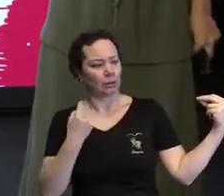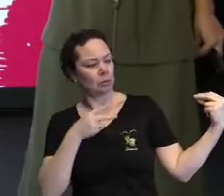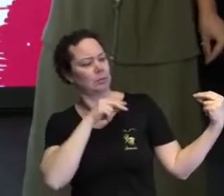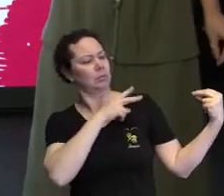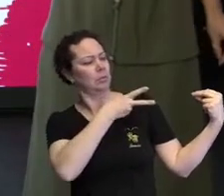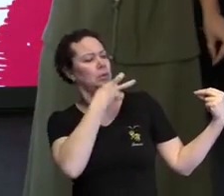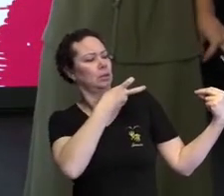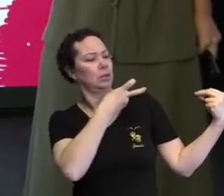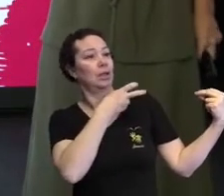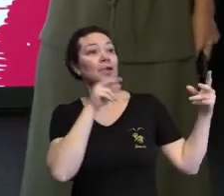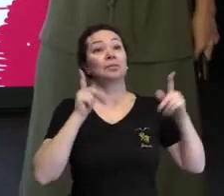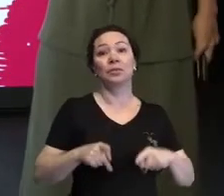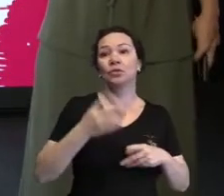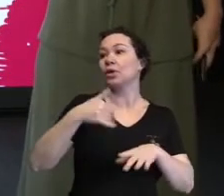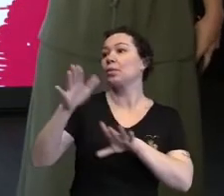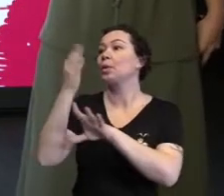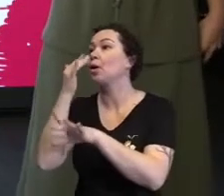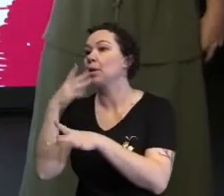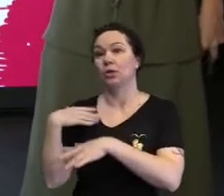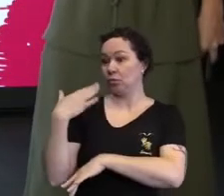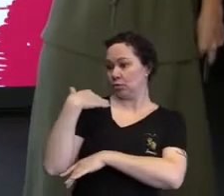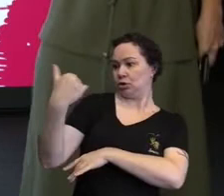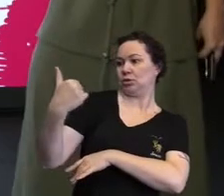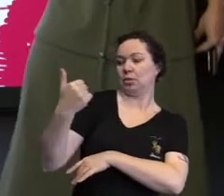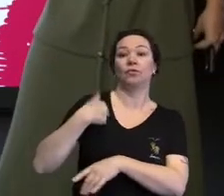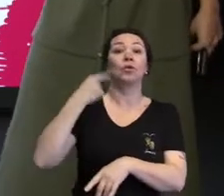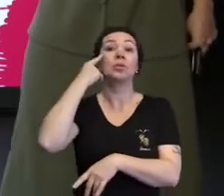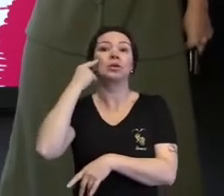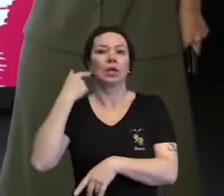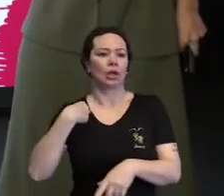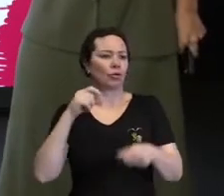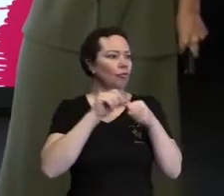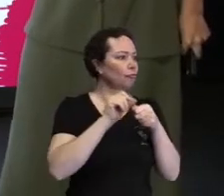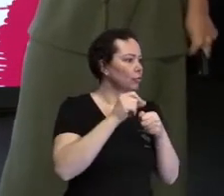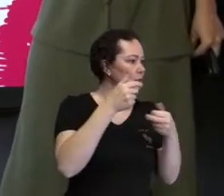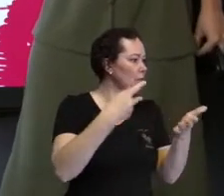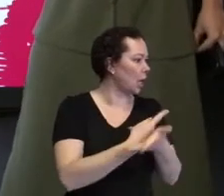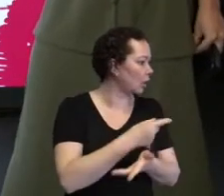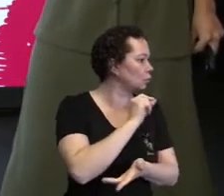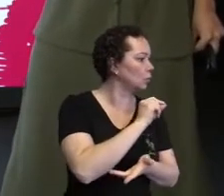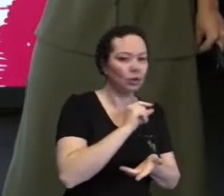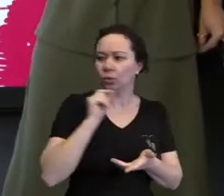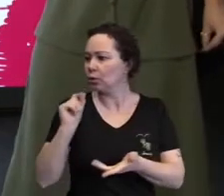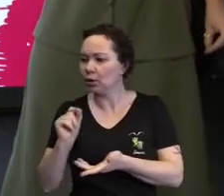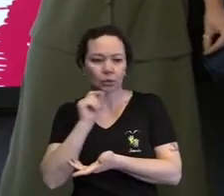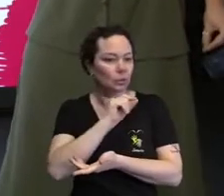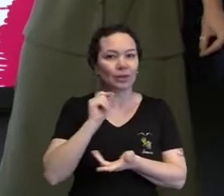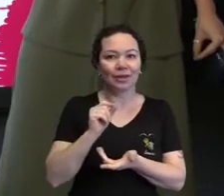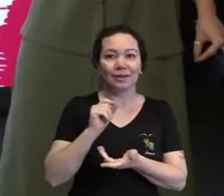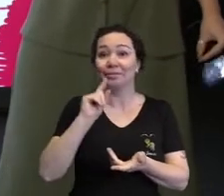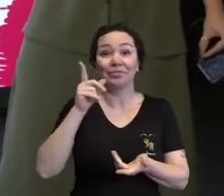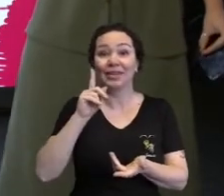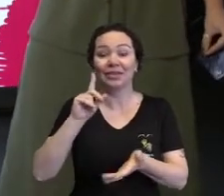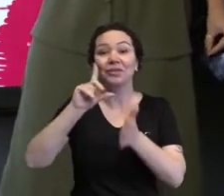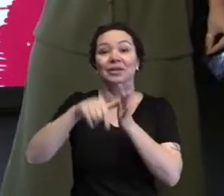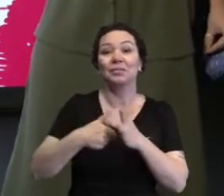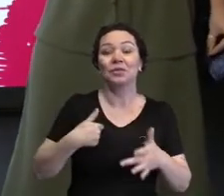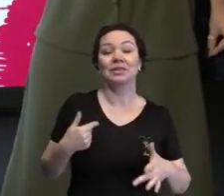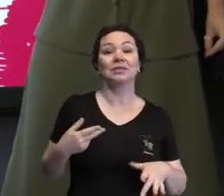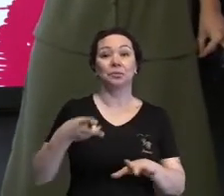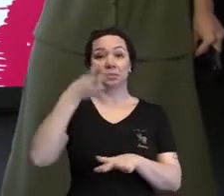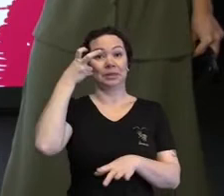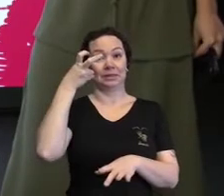organicamente o pessoal ia sair para almoçar e não me chamava, eu achava que eu tinha feito alguma coisa errada. E aí eu fui entender que um método para